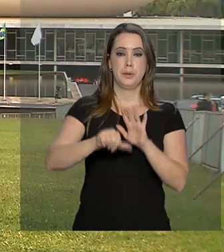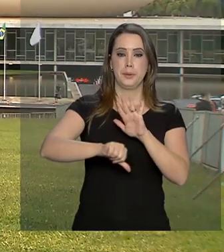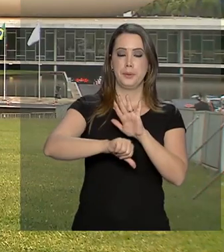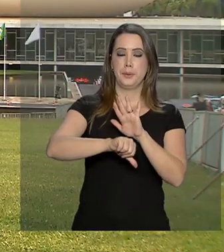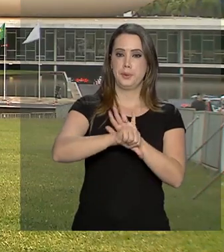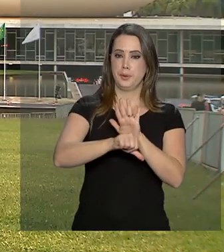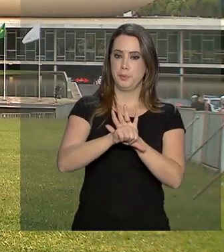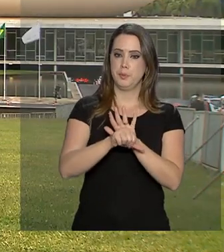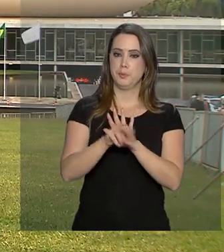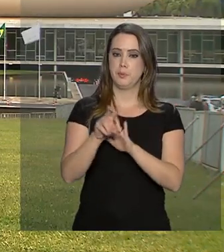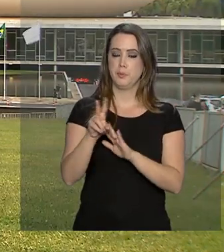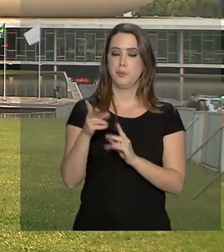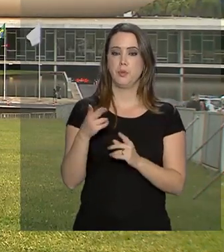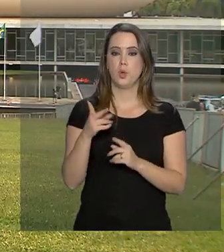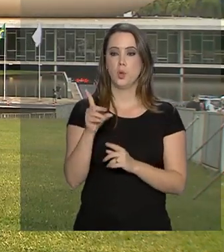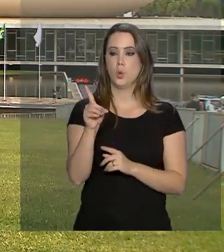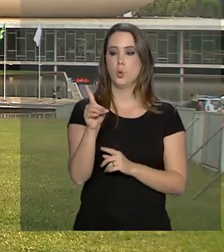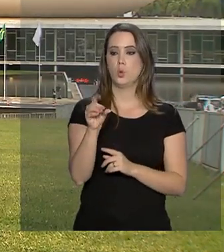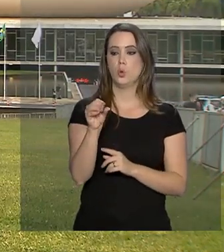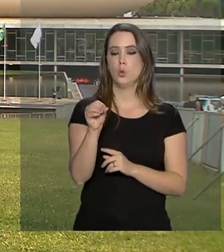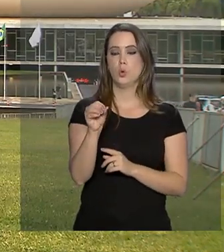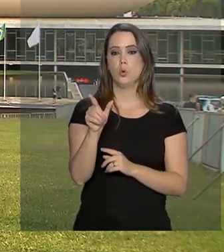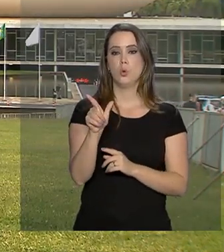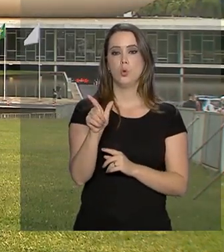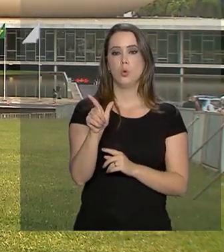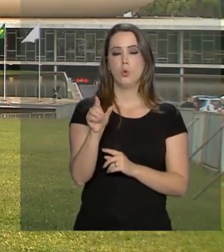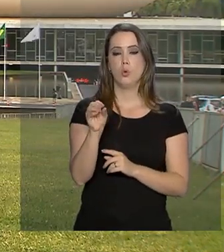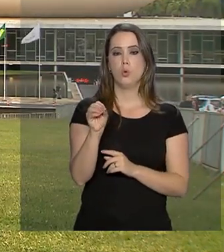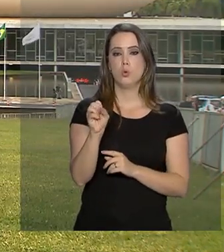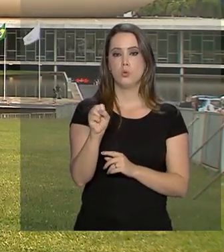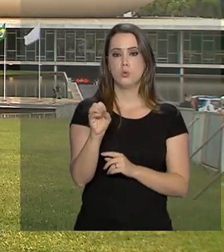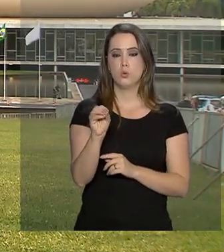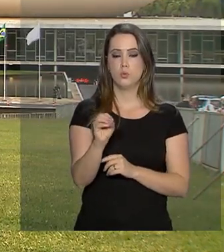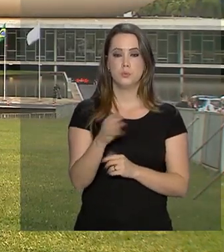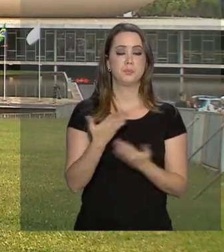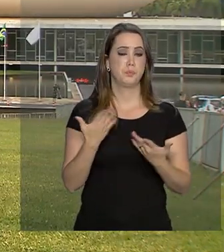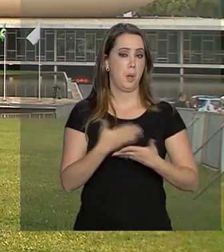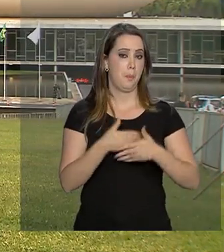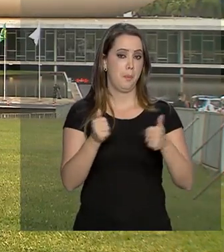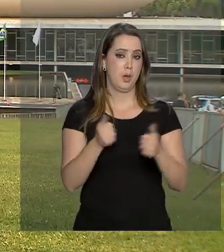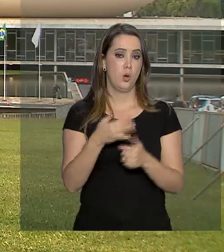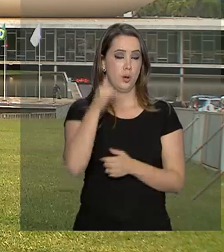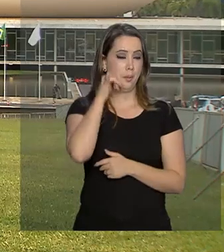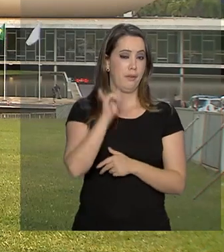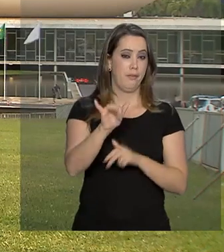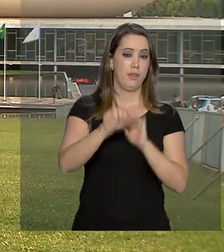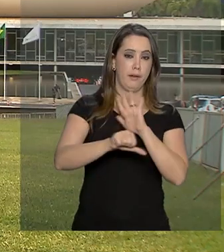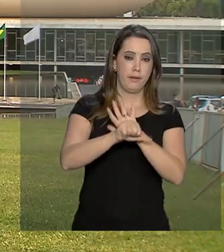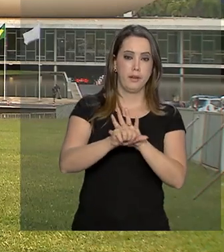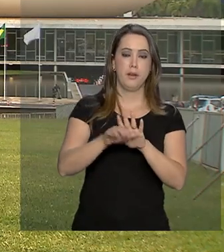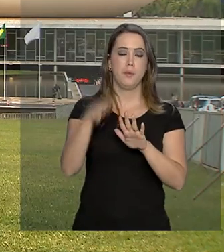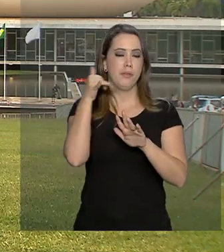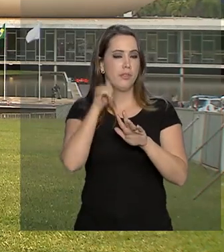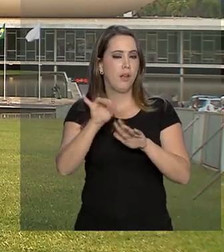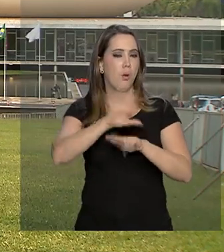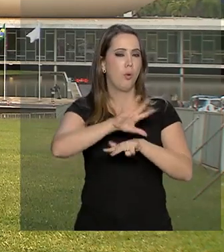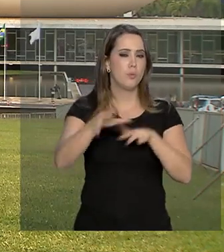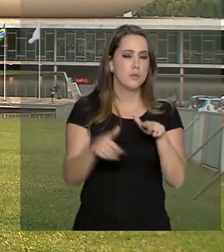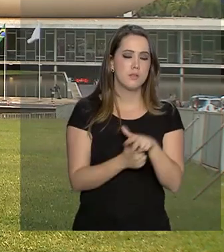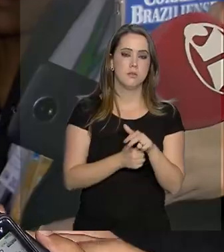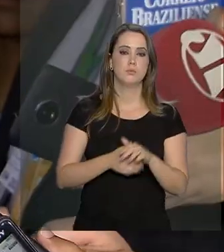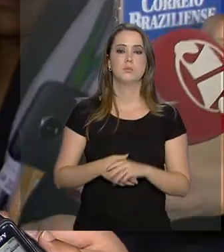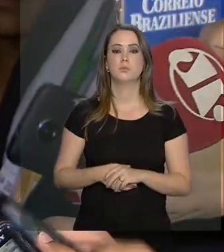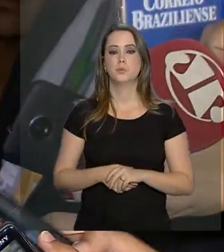Moro, a proposta endurece o combate à criminalidade e à corrupção, fatores que, segundo ele, afetam a vida dos